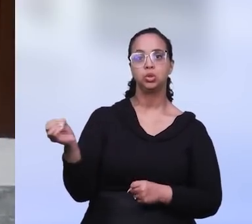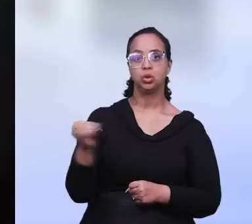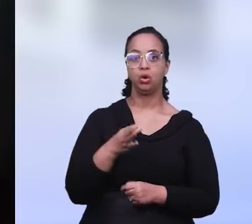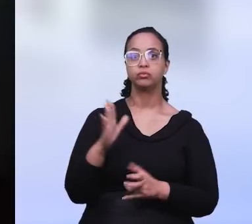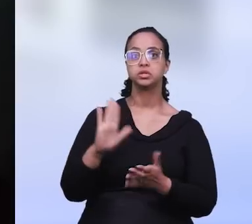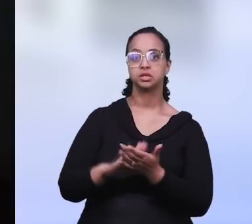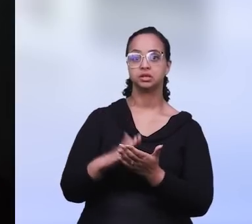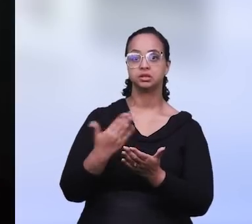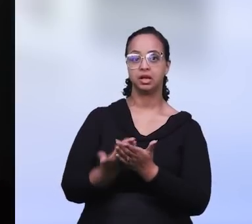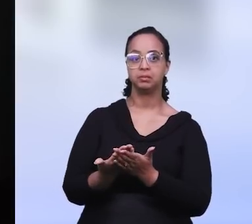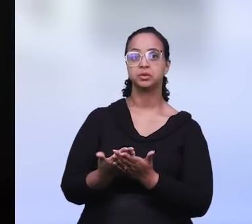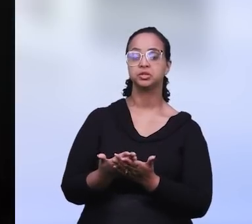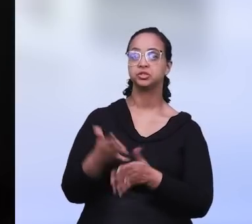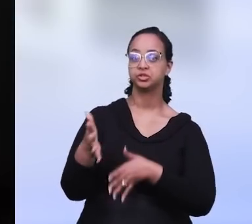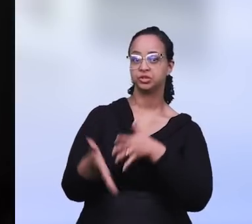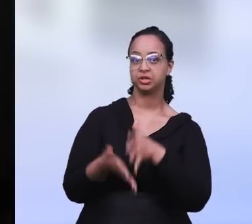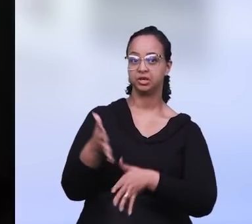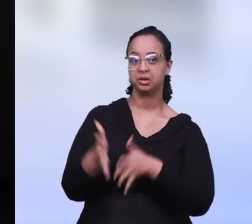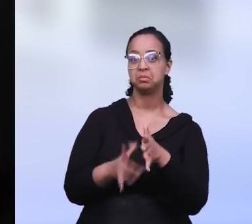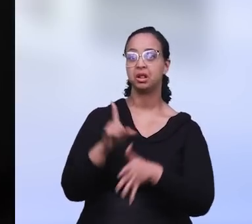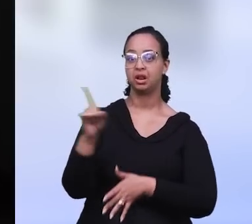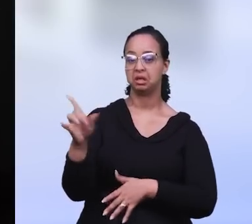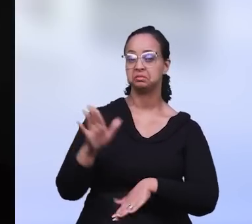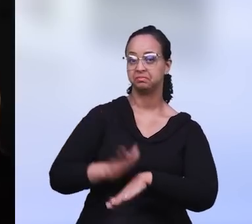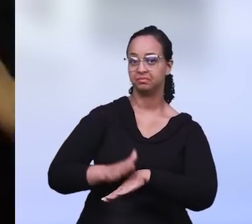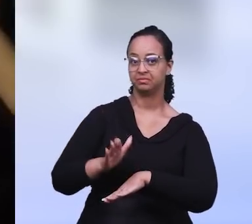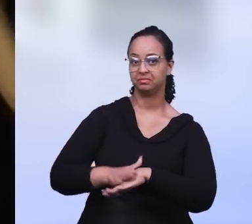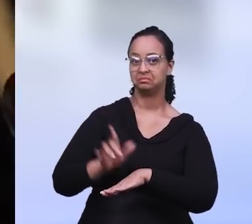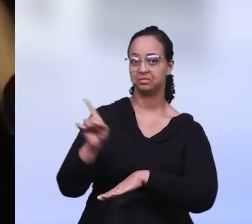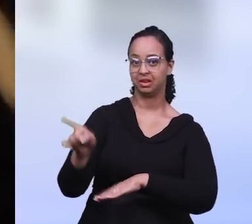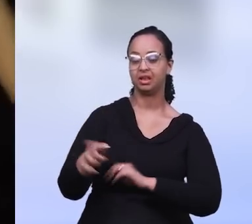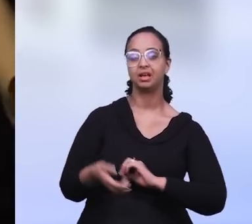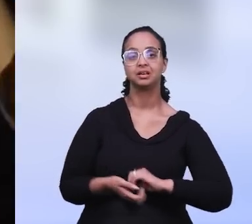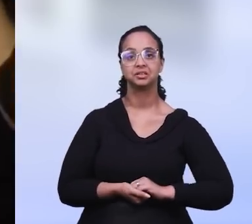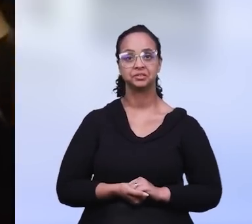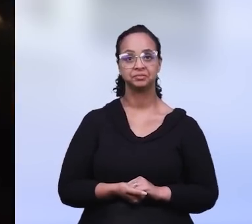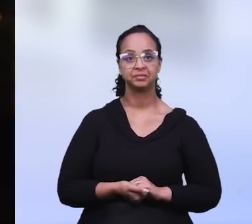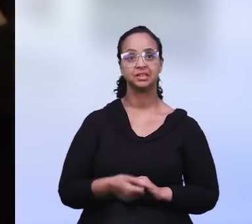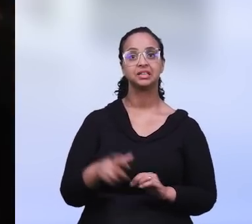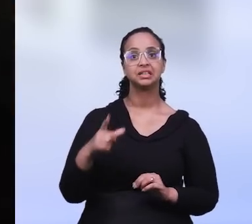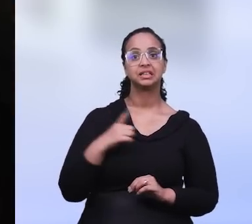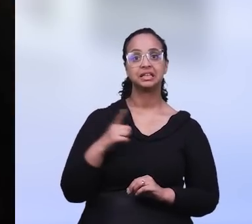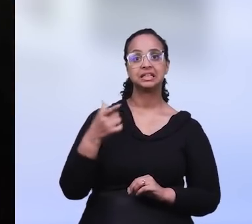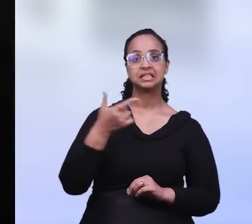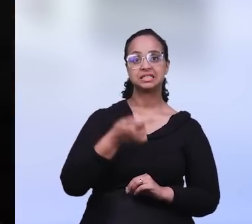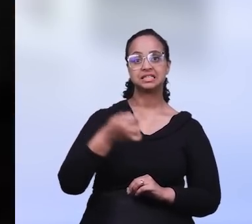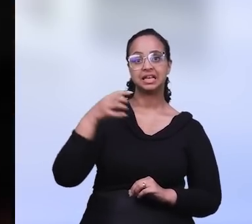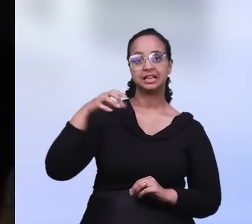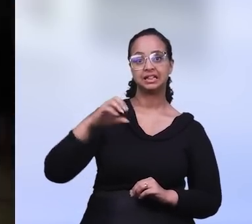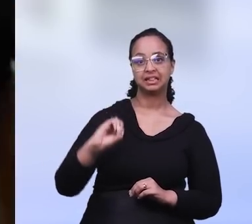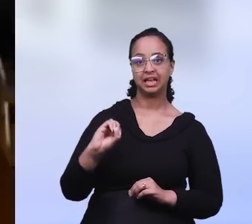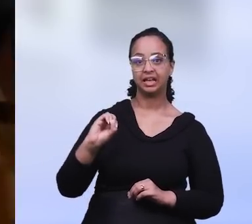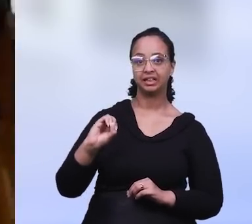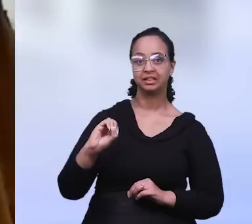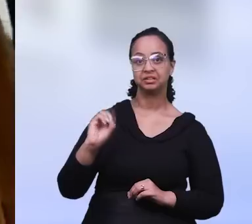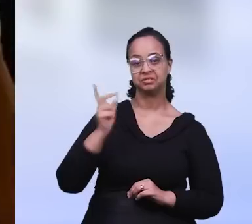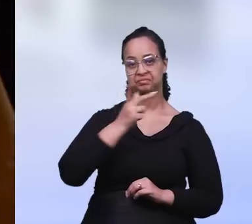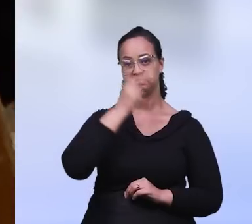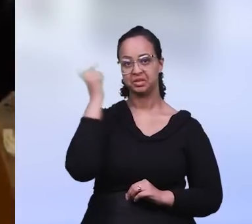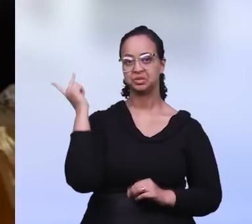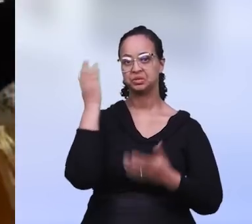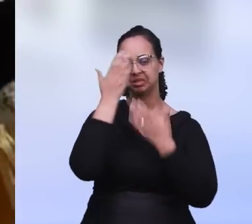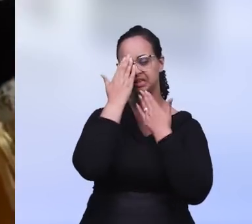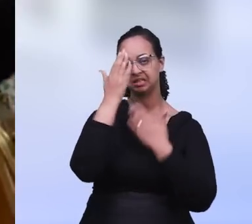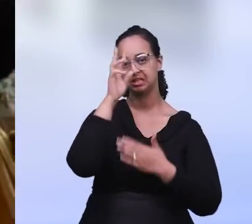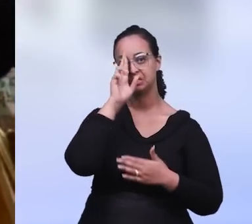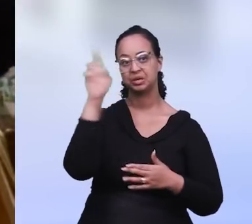novos intérpretes de Libras, da oficina que acontece na própria congregação. Cerca de 70 irmãos glorificaram